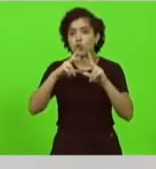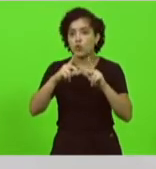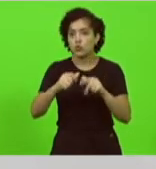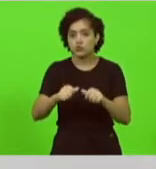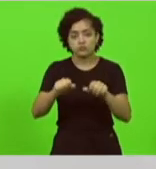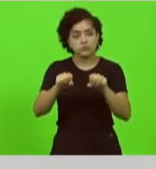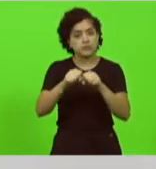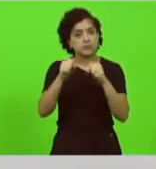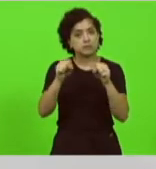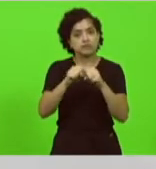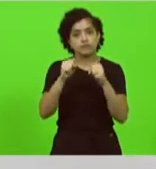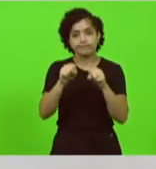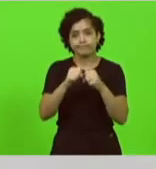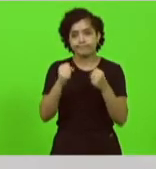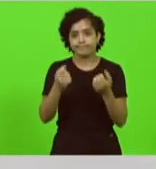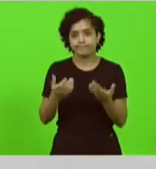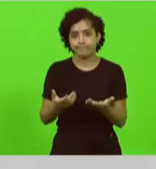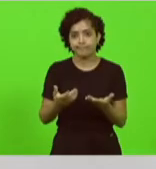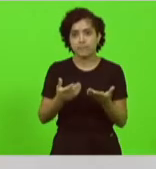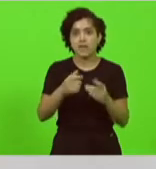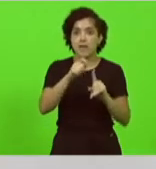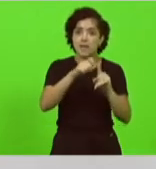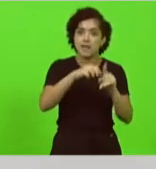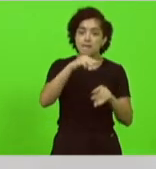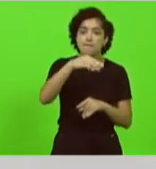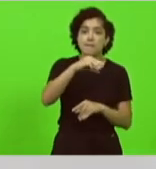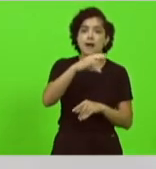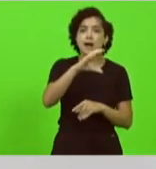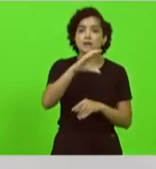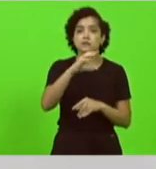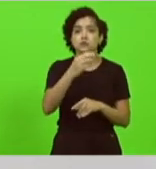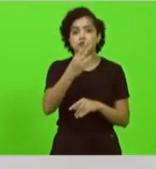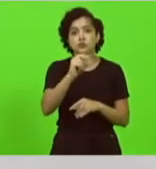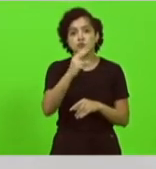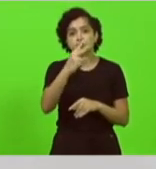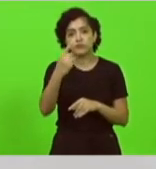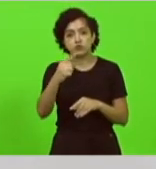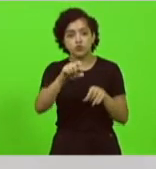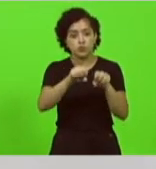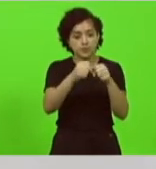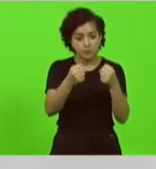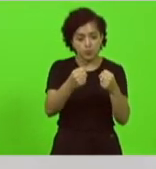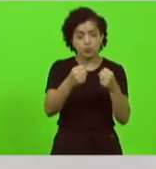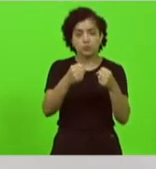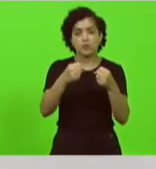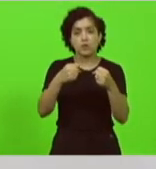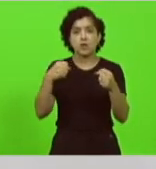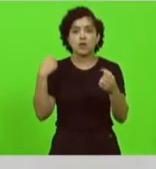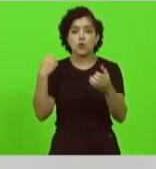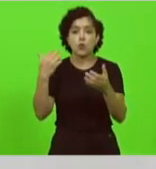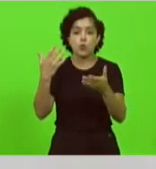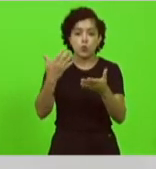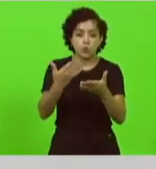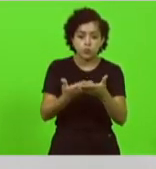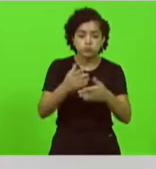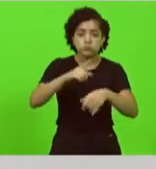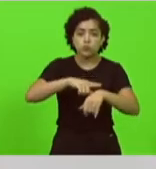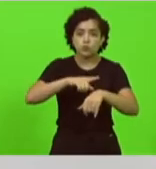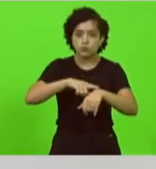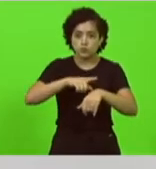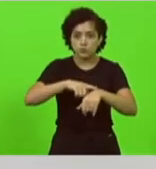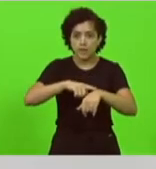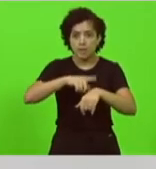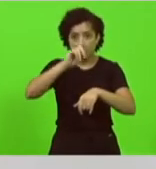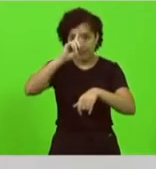o último quebrou em março de 2021 sabe quanto tempo a secretaria levou para mandar